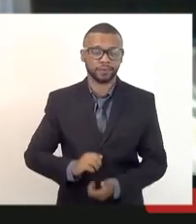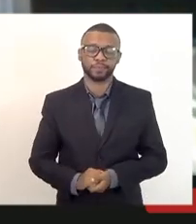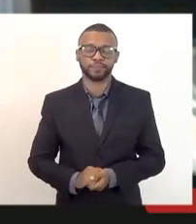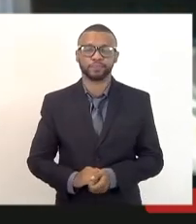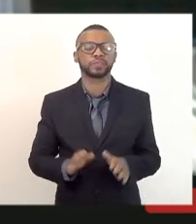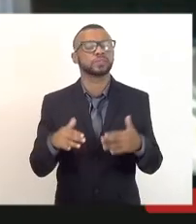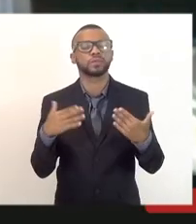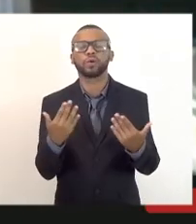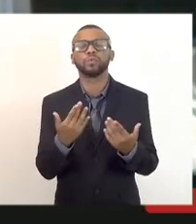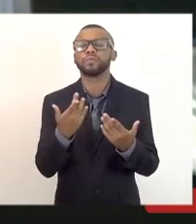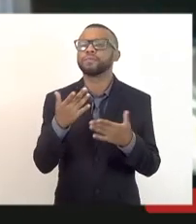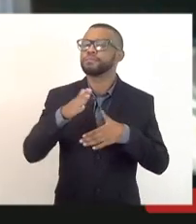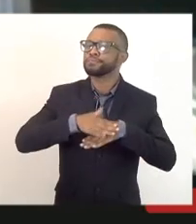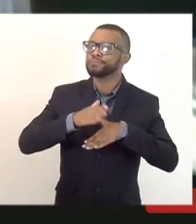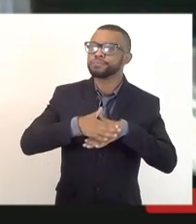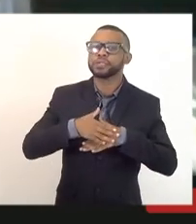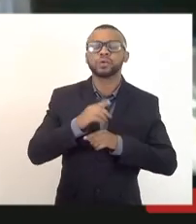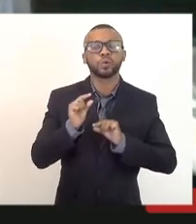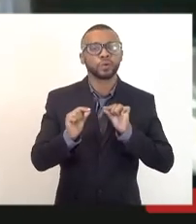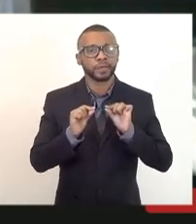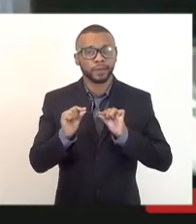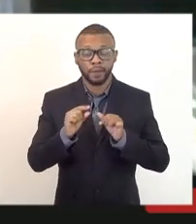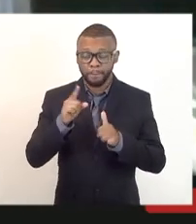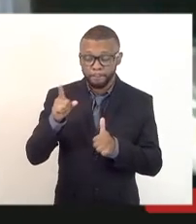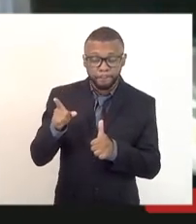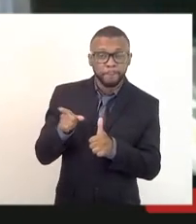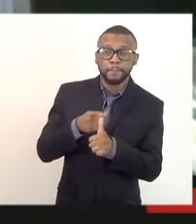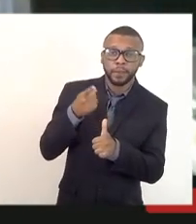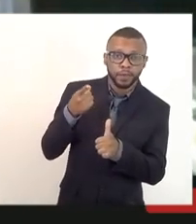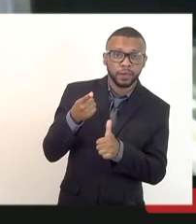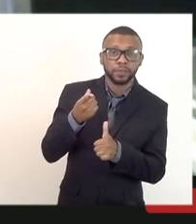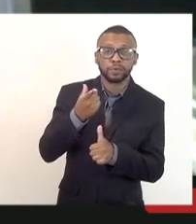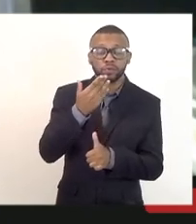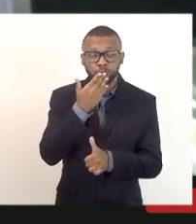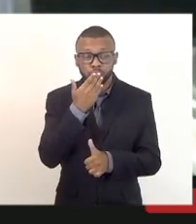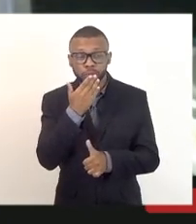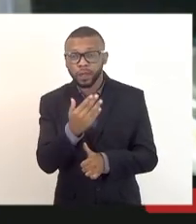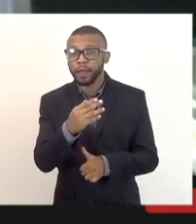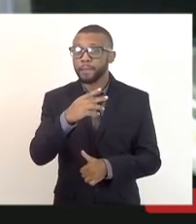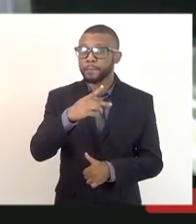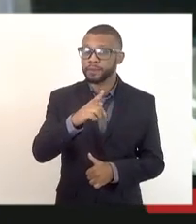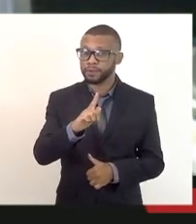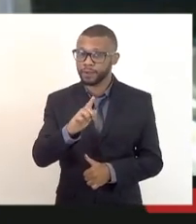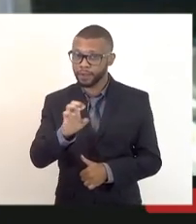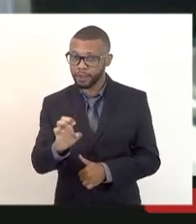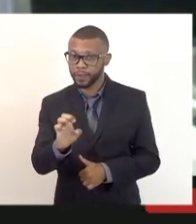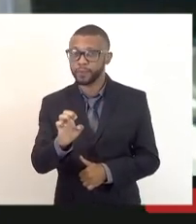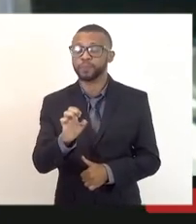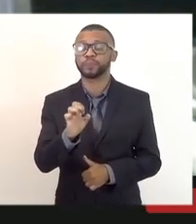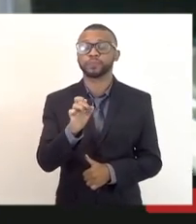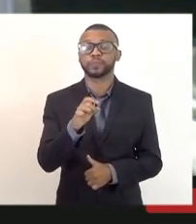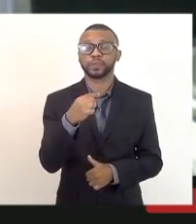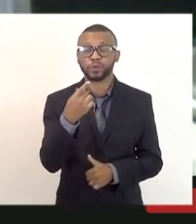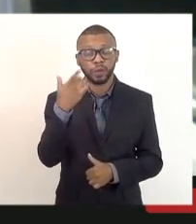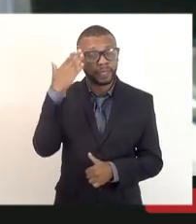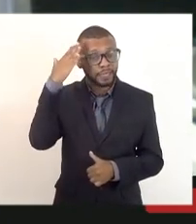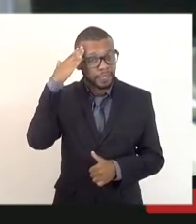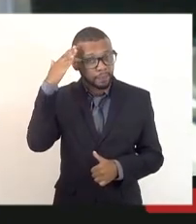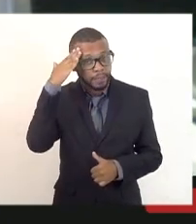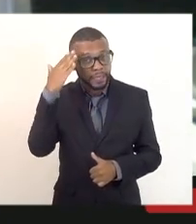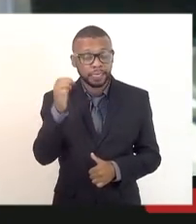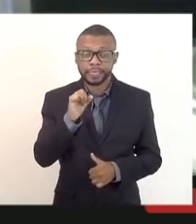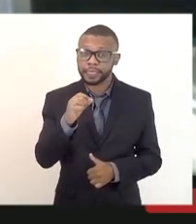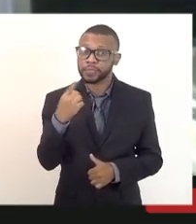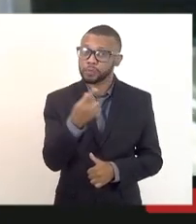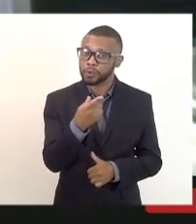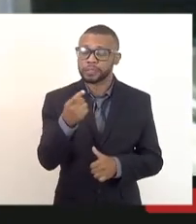Nós vamos primeiro solicitar a PGE para saber se nós temos